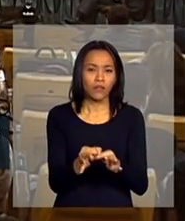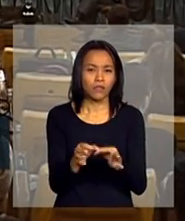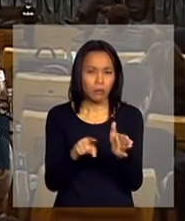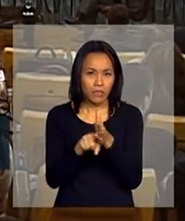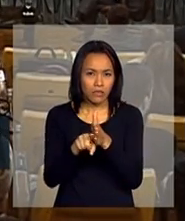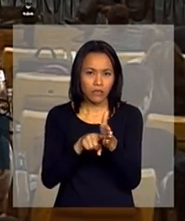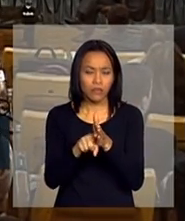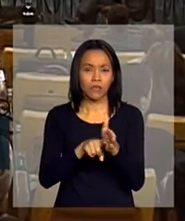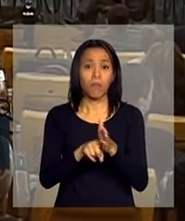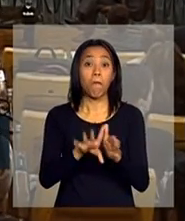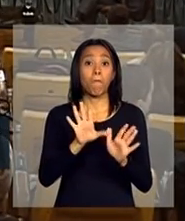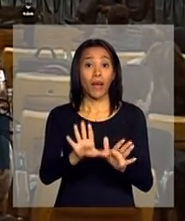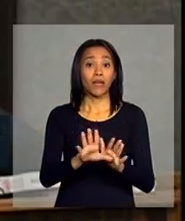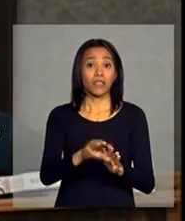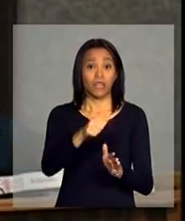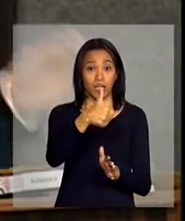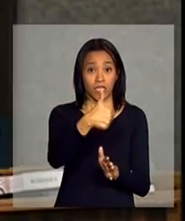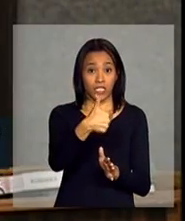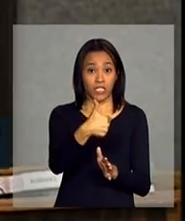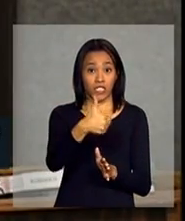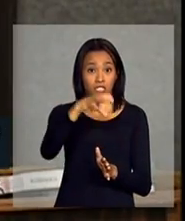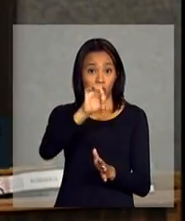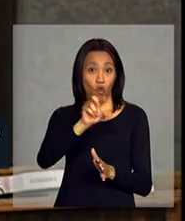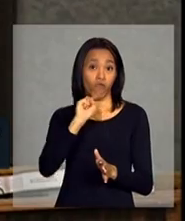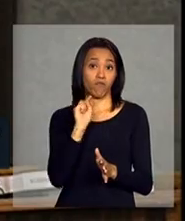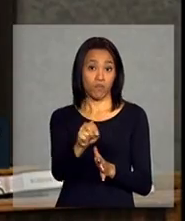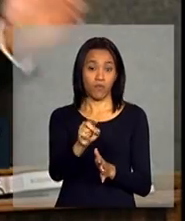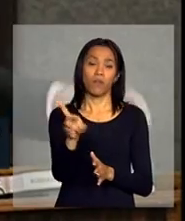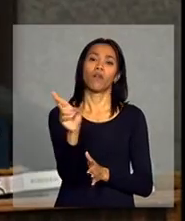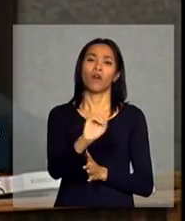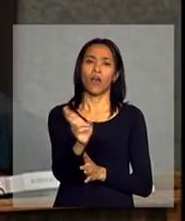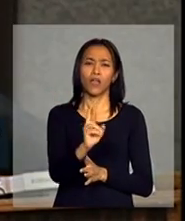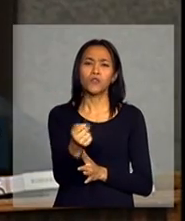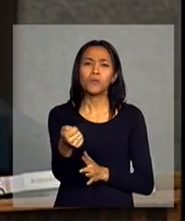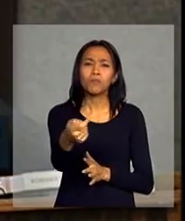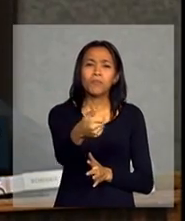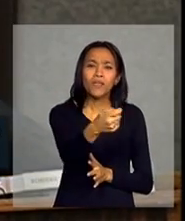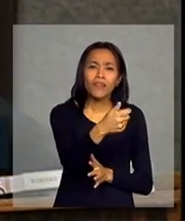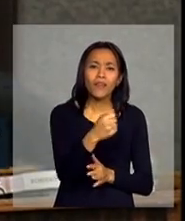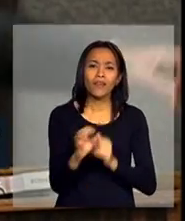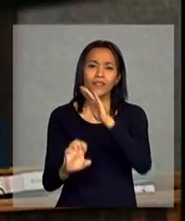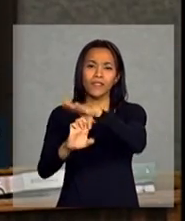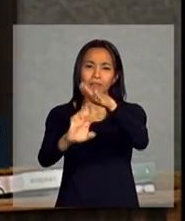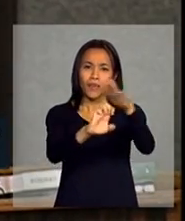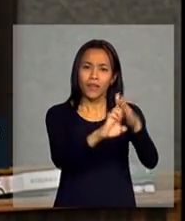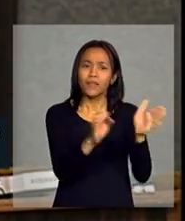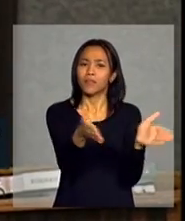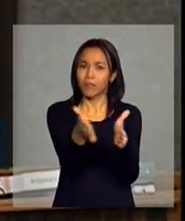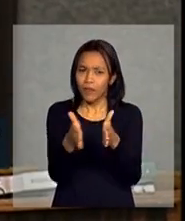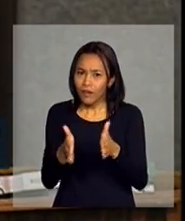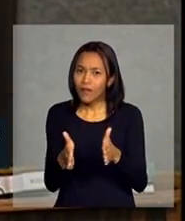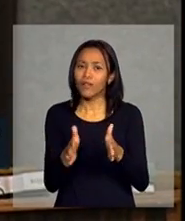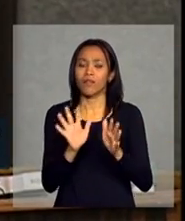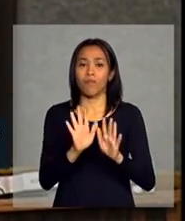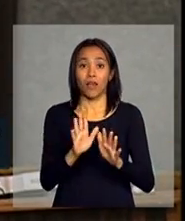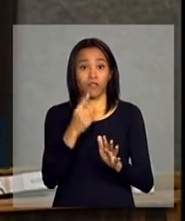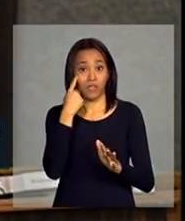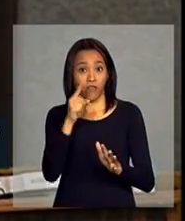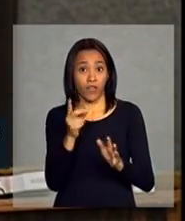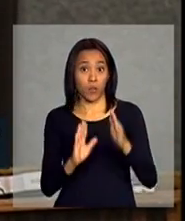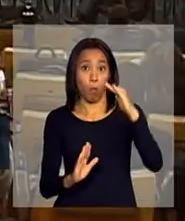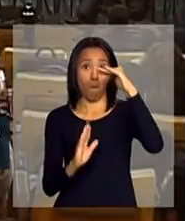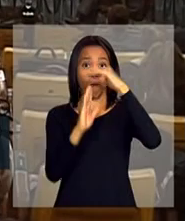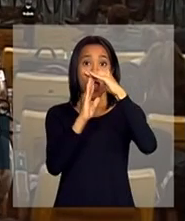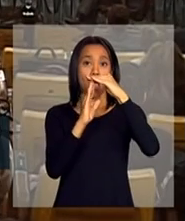a gente não teve tema, 19 mil reais o lucro dos pequenos negócios lá, mas reparem só que no topo do lucro tem